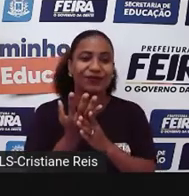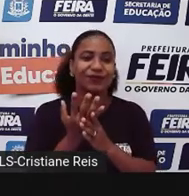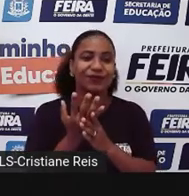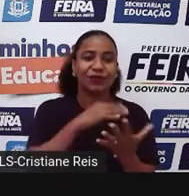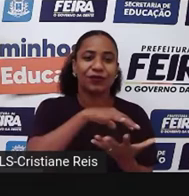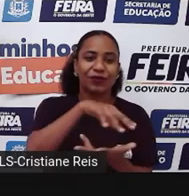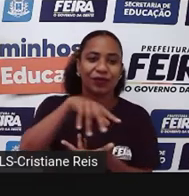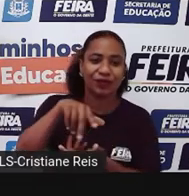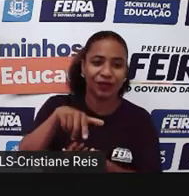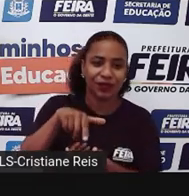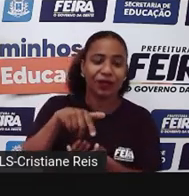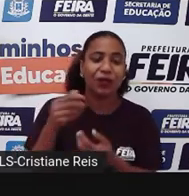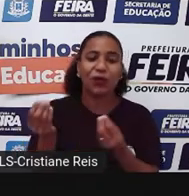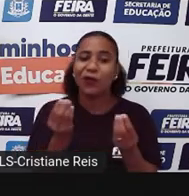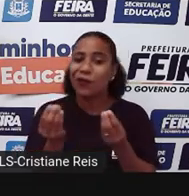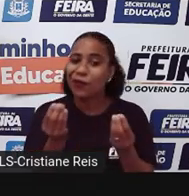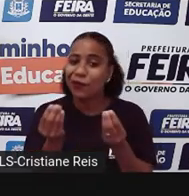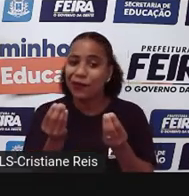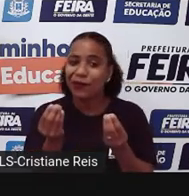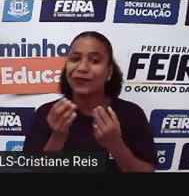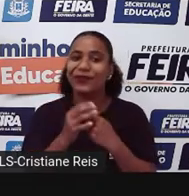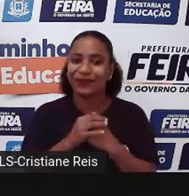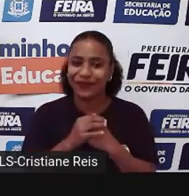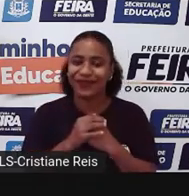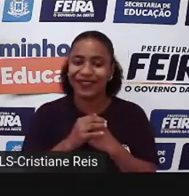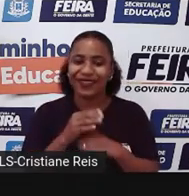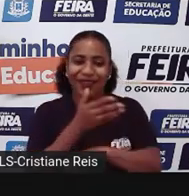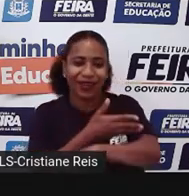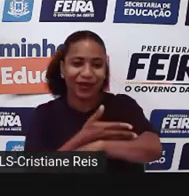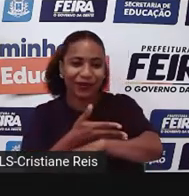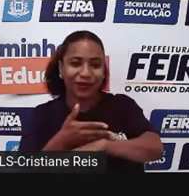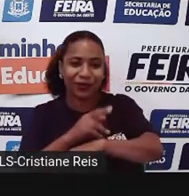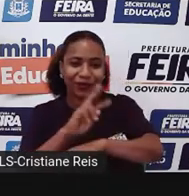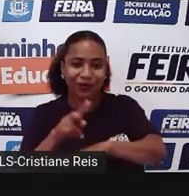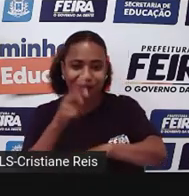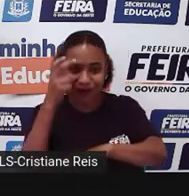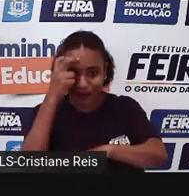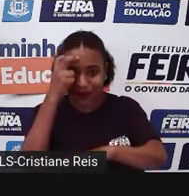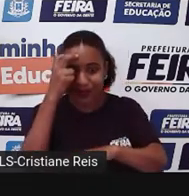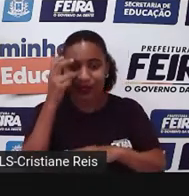suanique, que é a tradição que fala sobre o ovo primordial de Manigala.